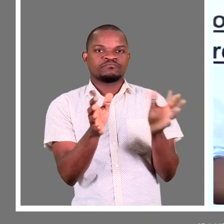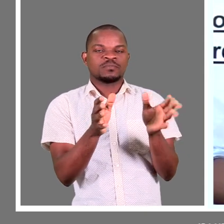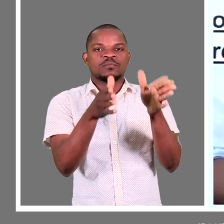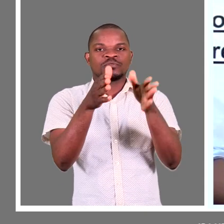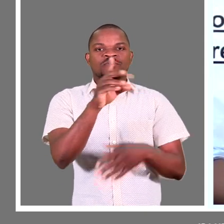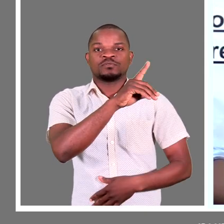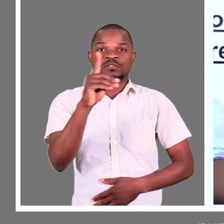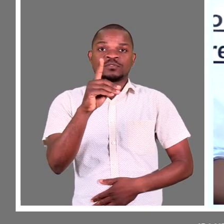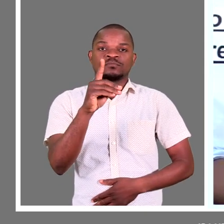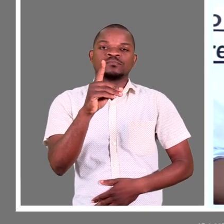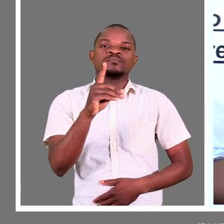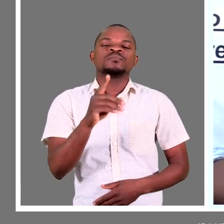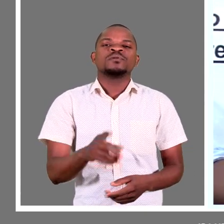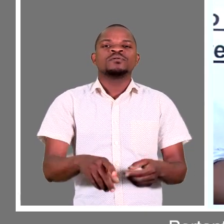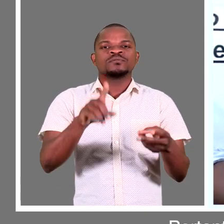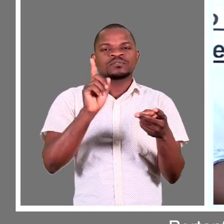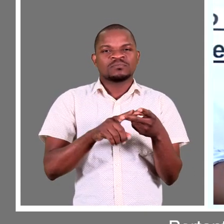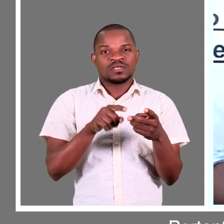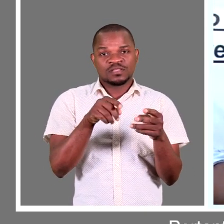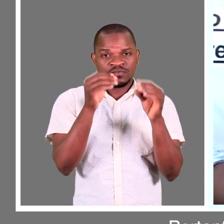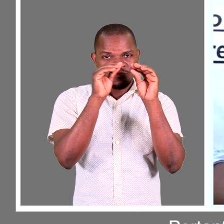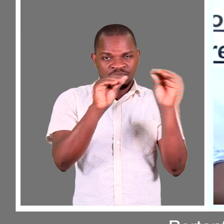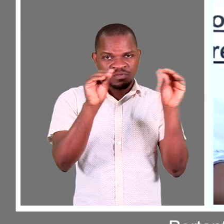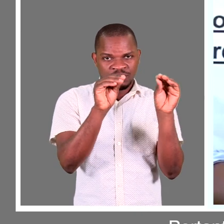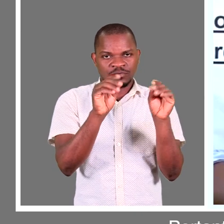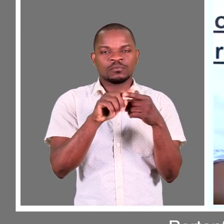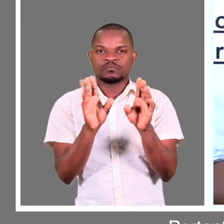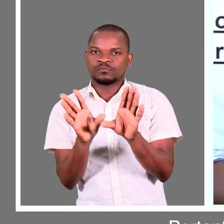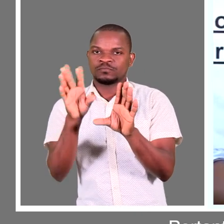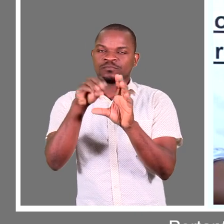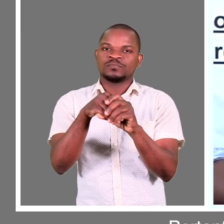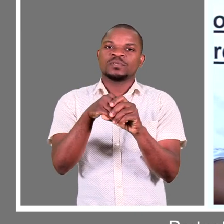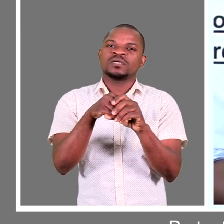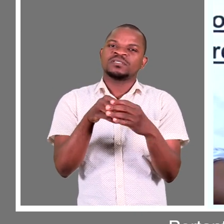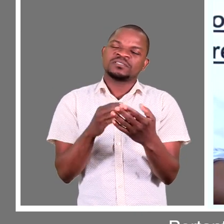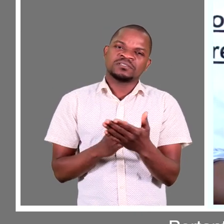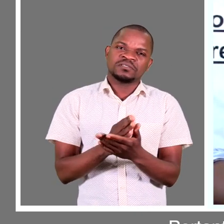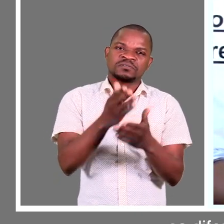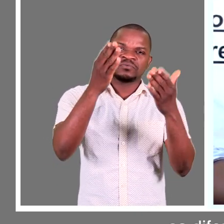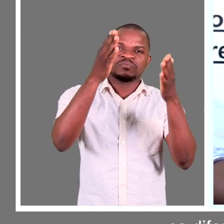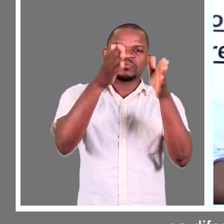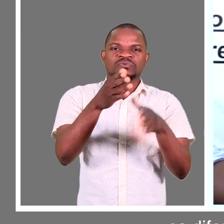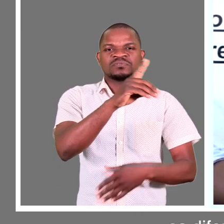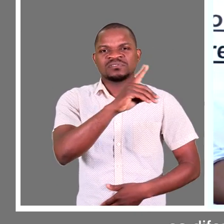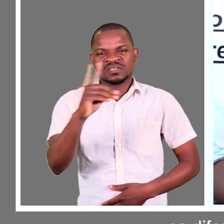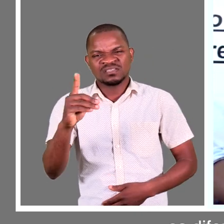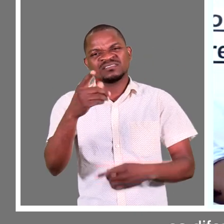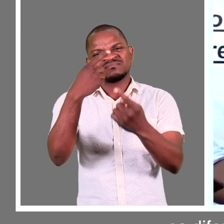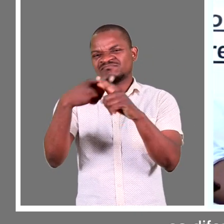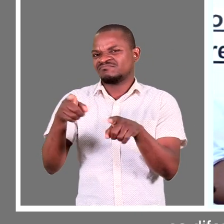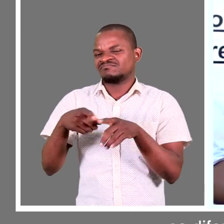pessoas ficarem afetadas pela Covid-19. Então, é uma formação que abrange áreas dos direitos das pessoas com deficiência, os diferentes tipos de